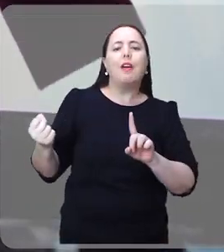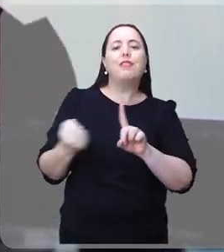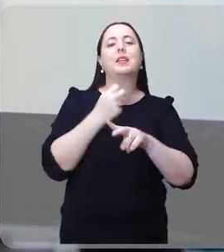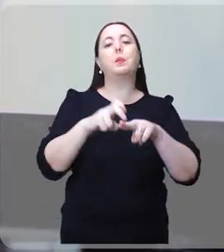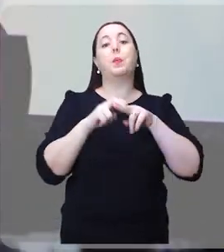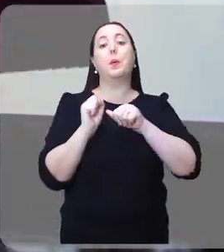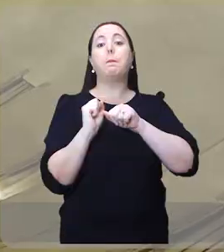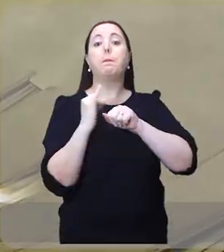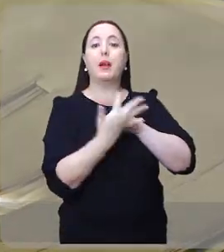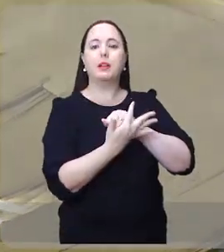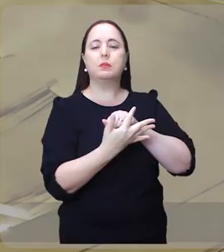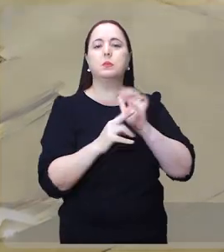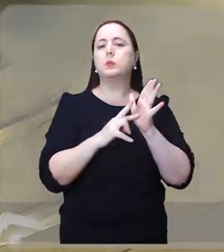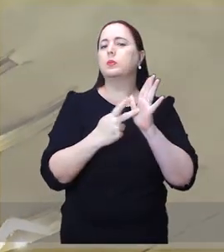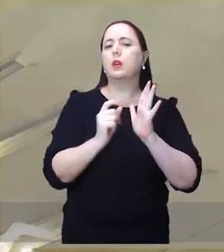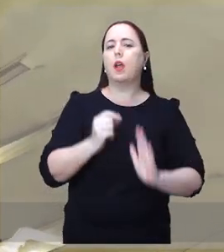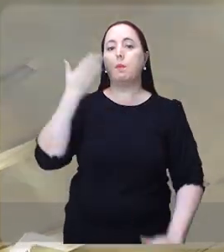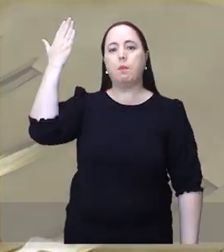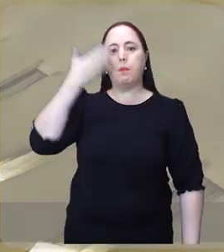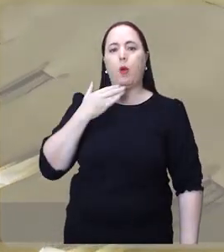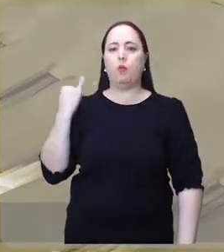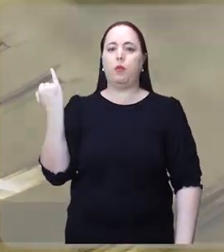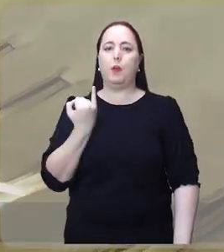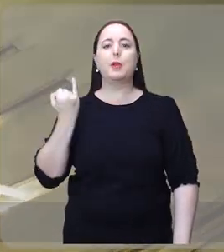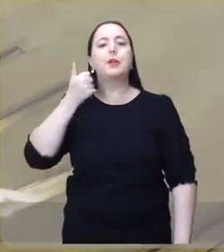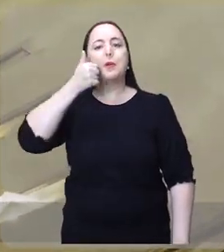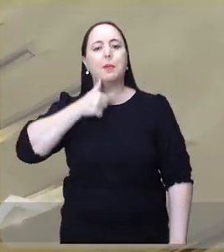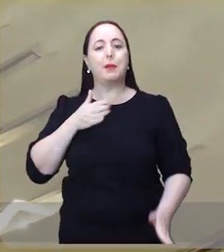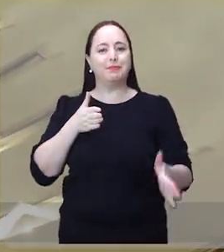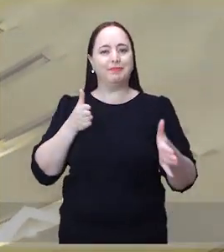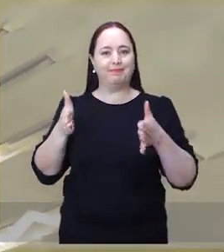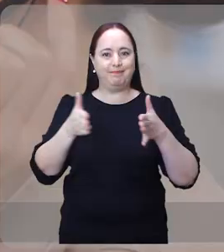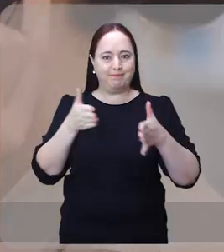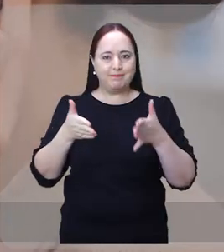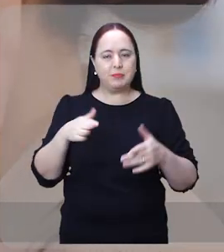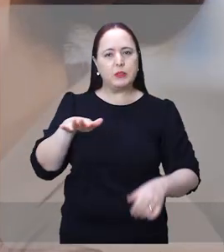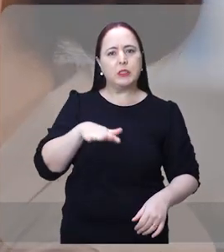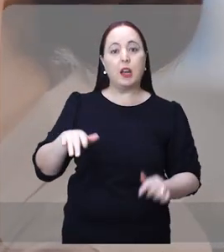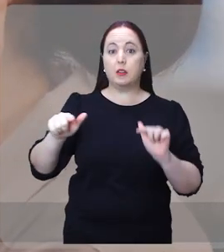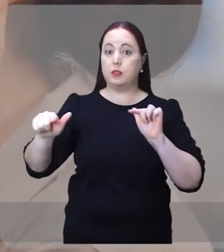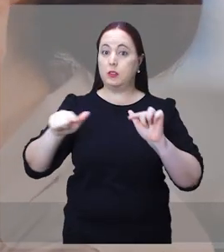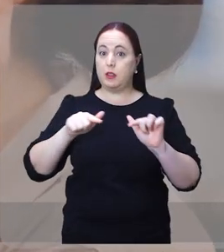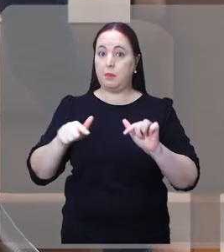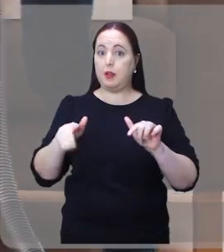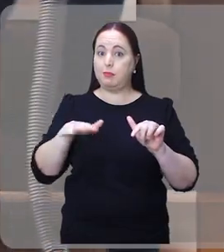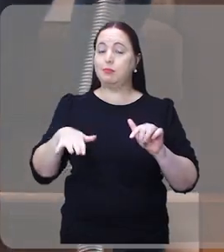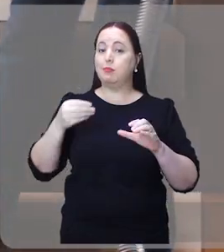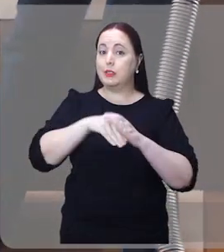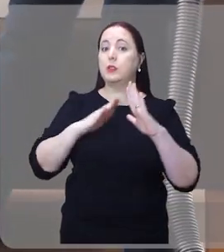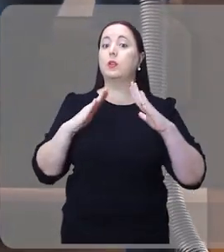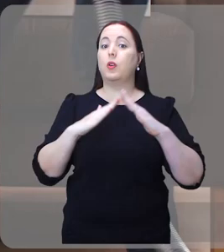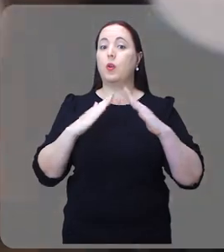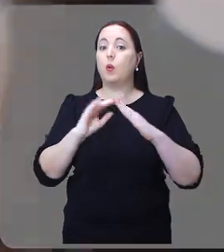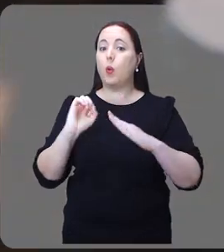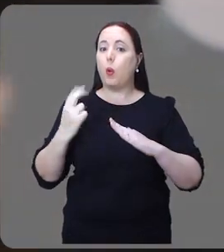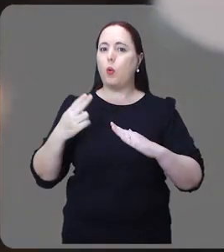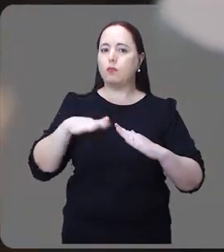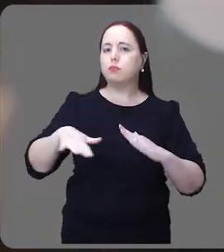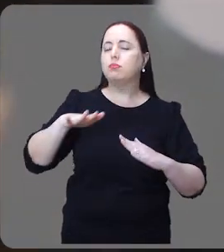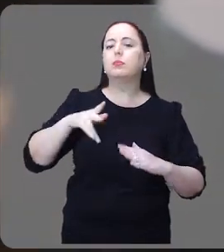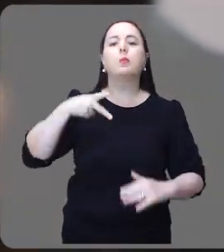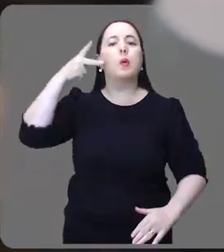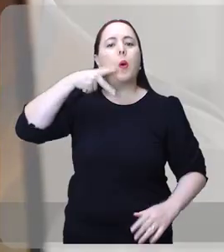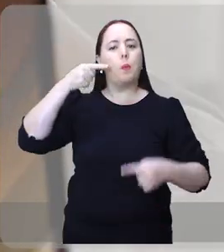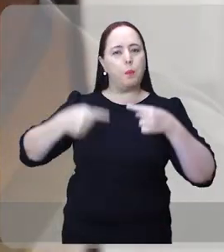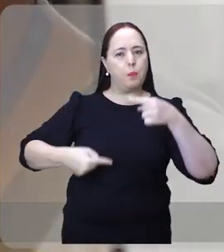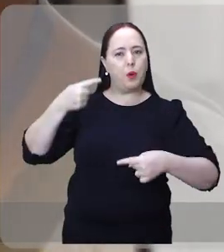pela pandemia, o que reforça a importância da mulher nesse momento, seja no trabalho, no lar ou na